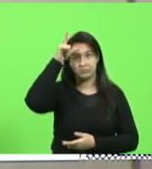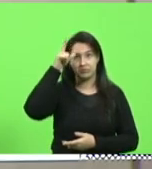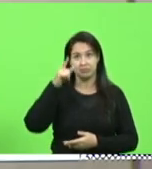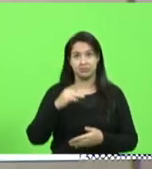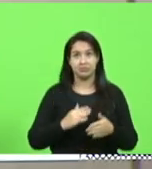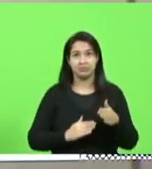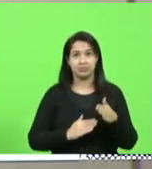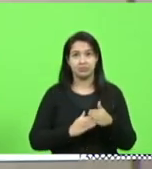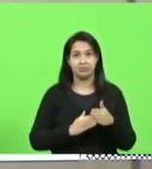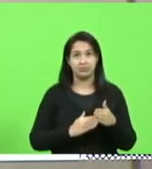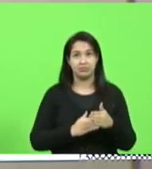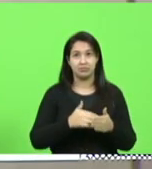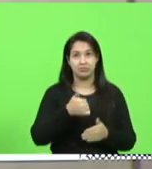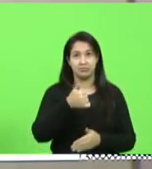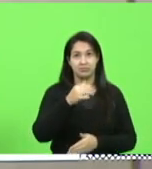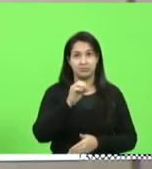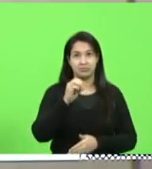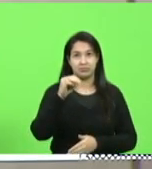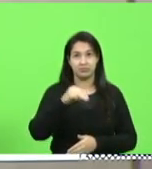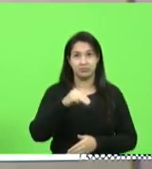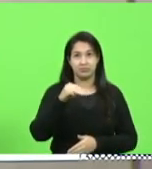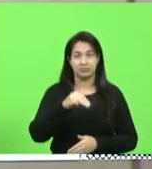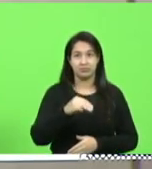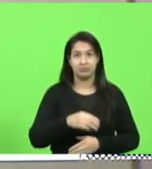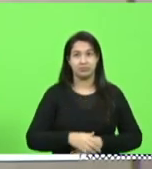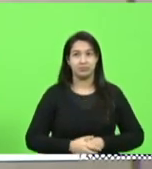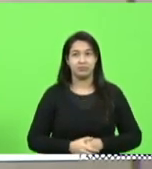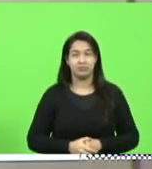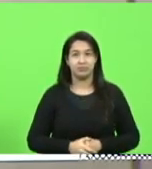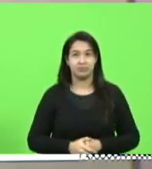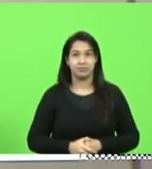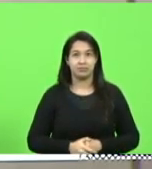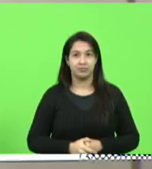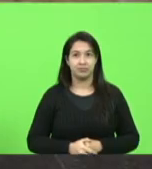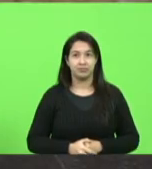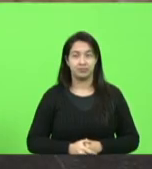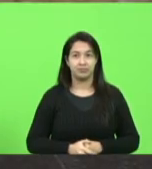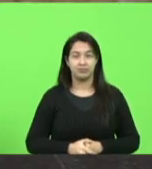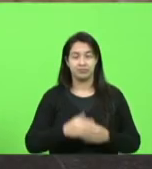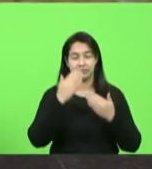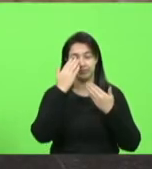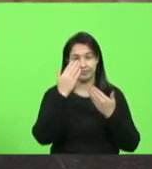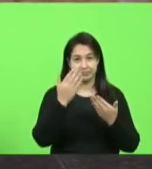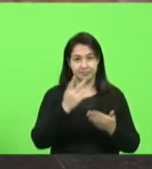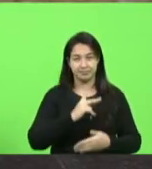vossa excelência terá 10 minutos, deputado. Muito menos que isso, presidente. Obrigado.